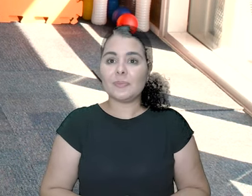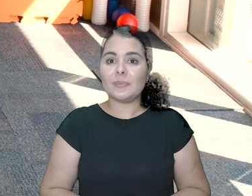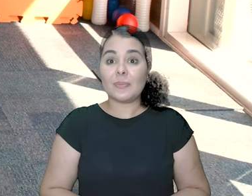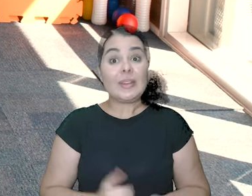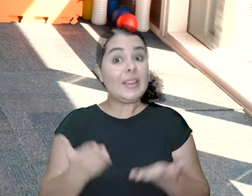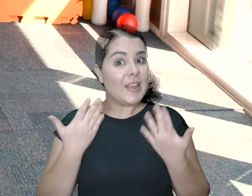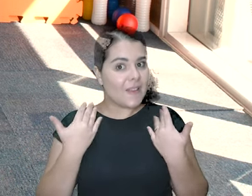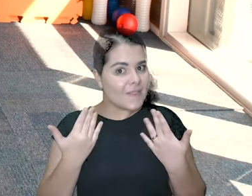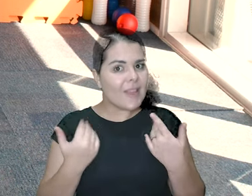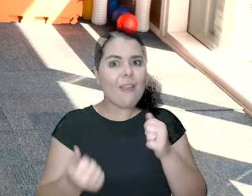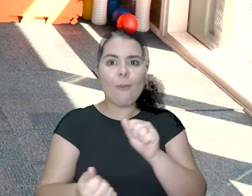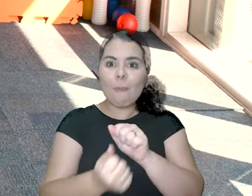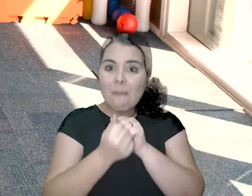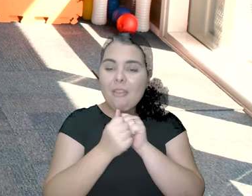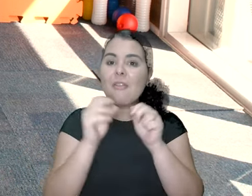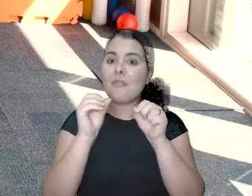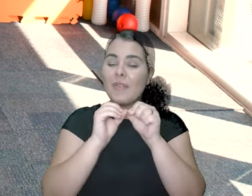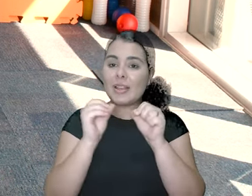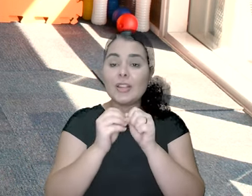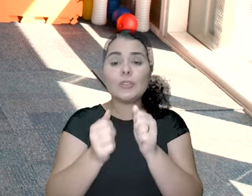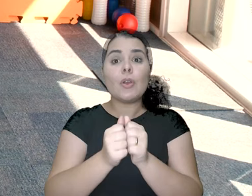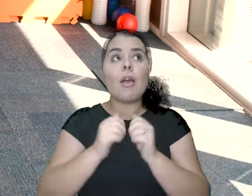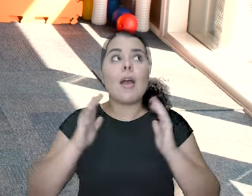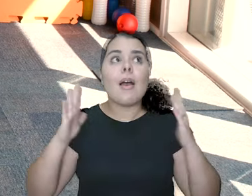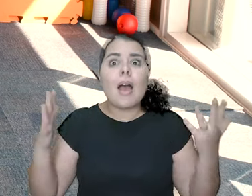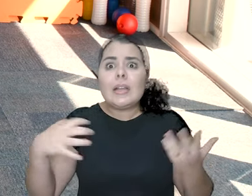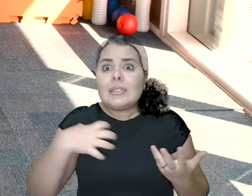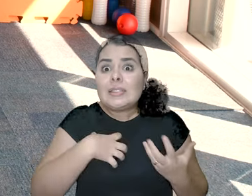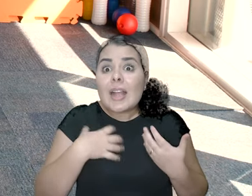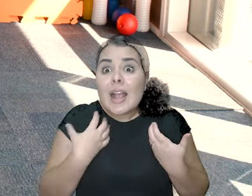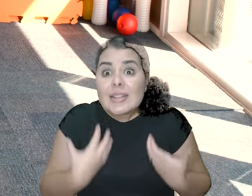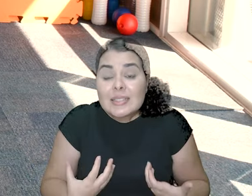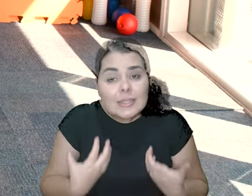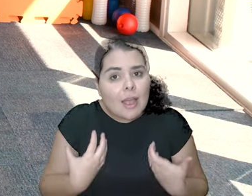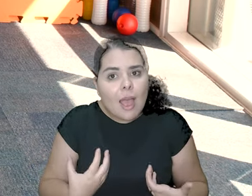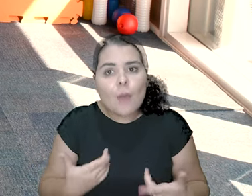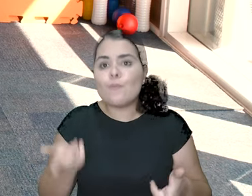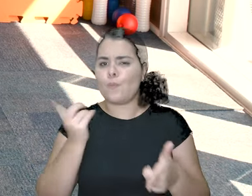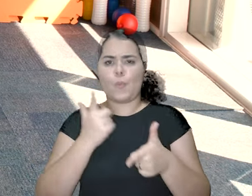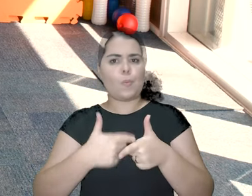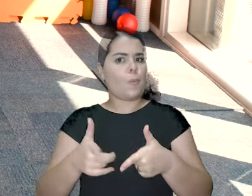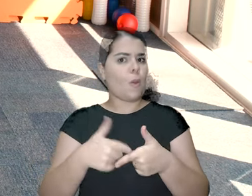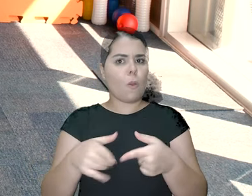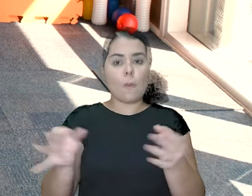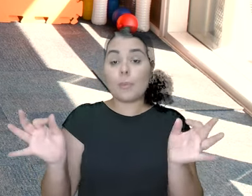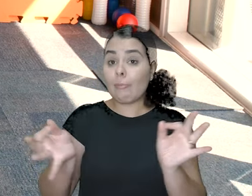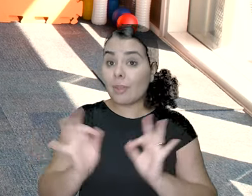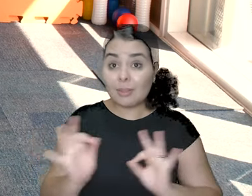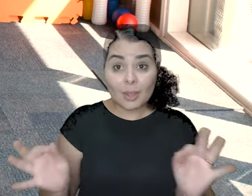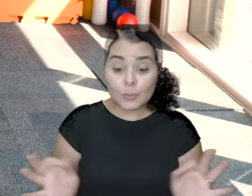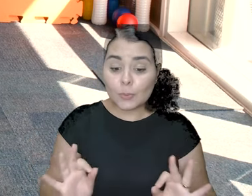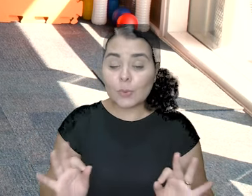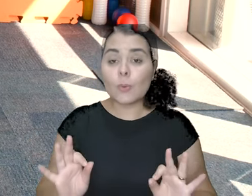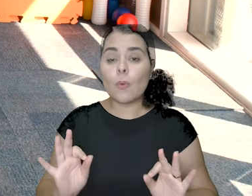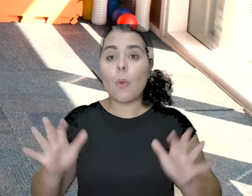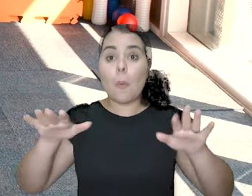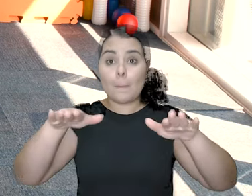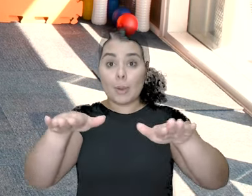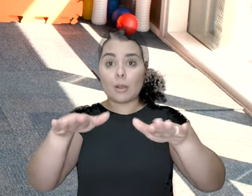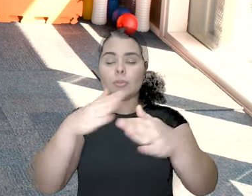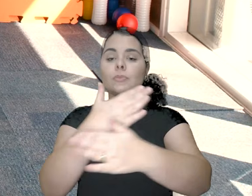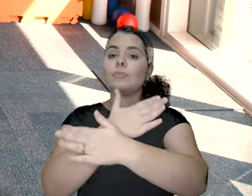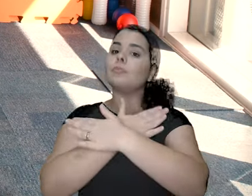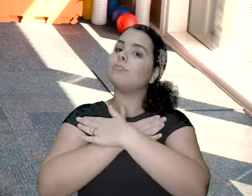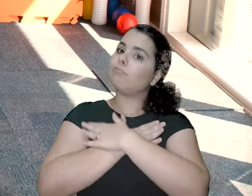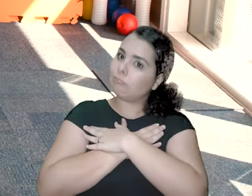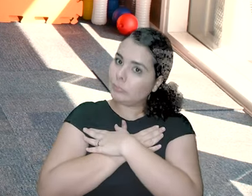E vem comigo. Vem comigo. Que que do céu! Cansei. Não tem problema. Guarda o